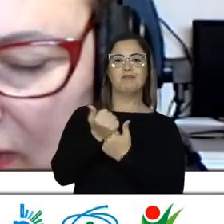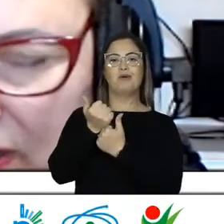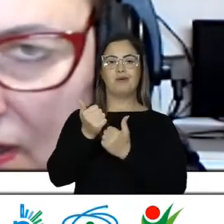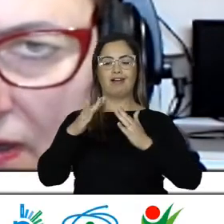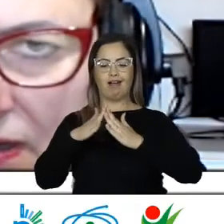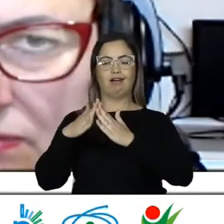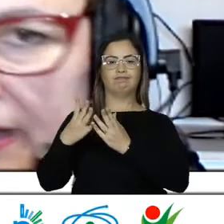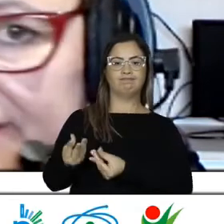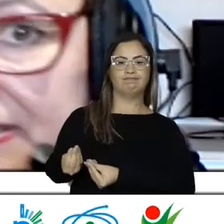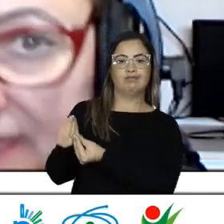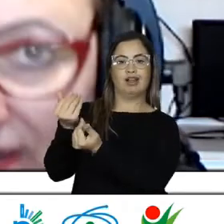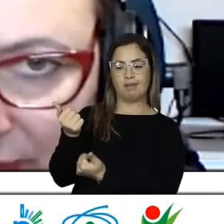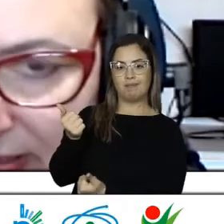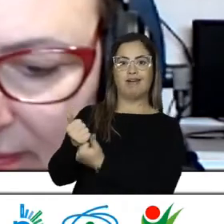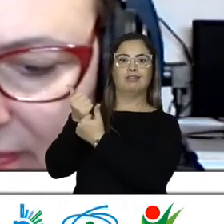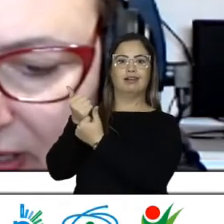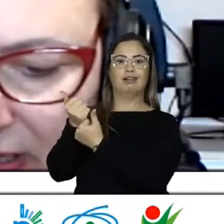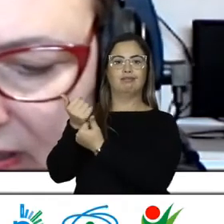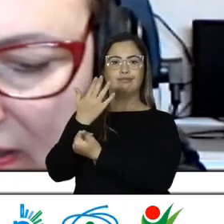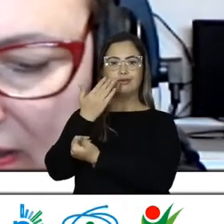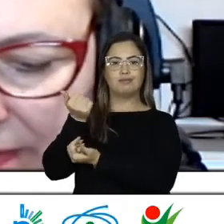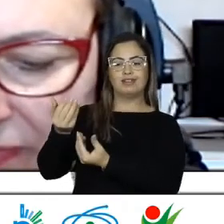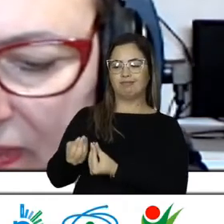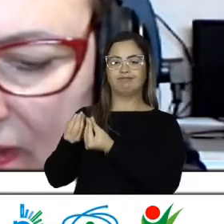Alguma refeição Por exemplo